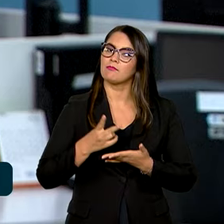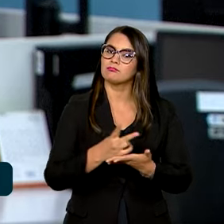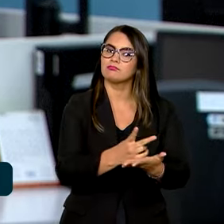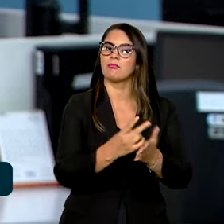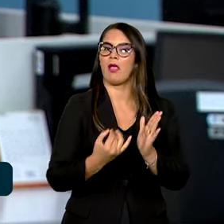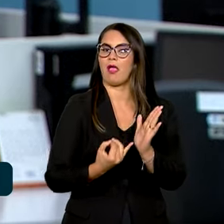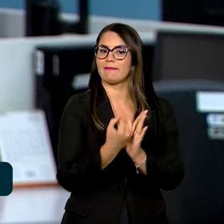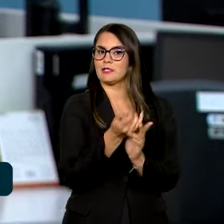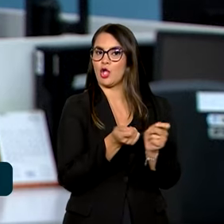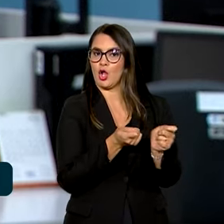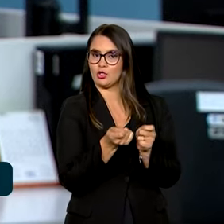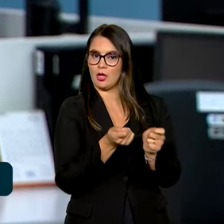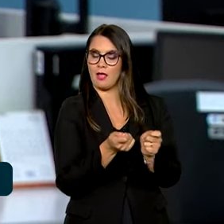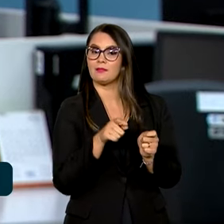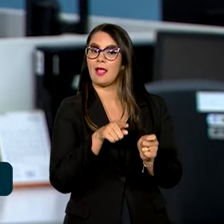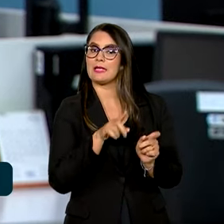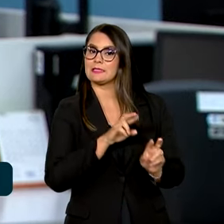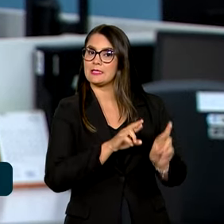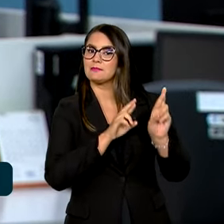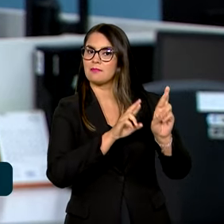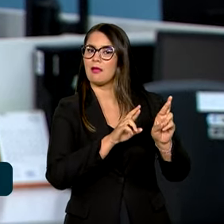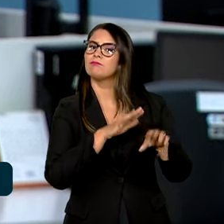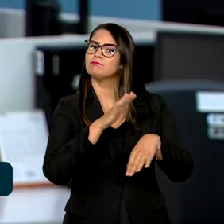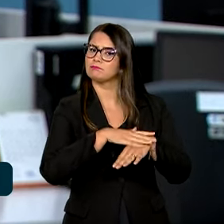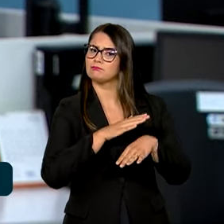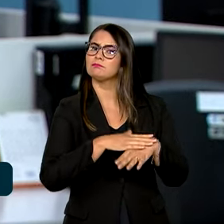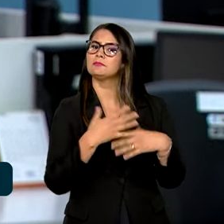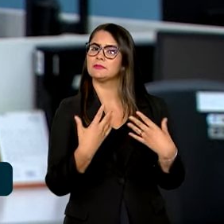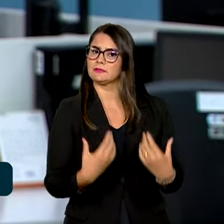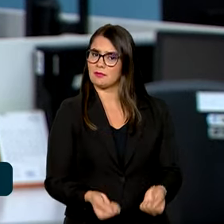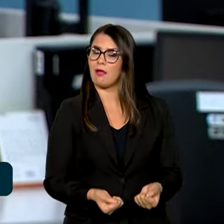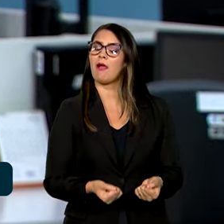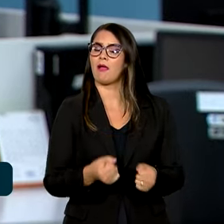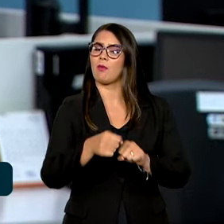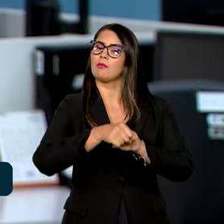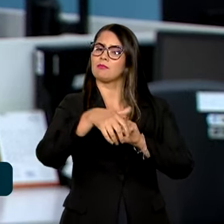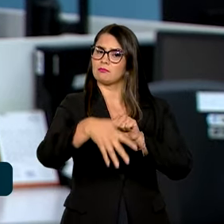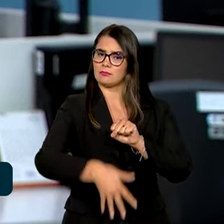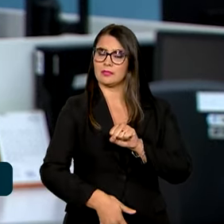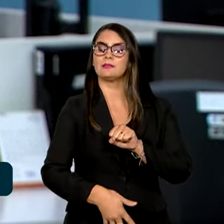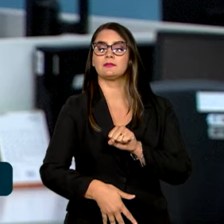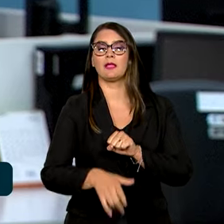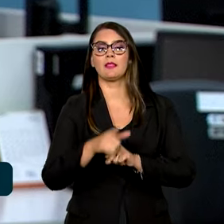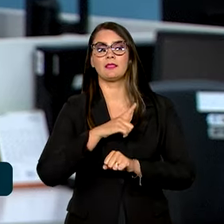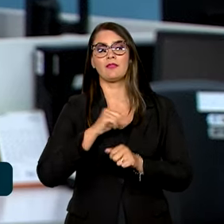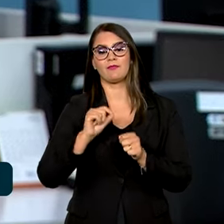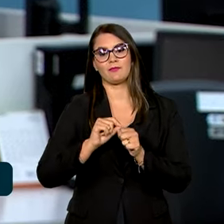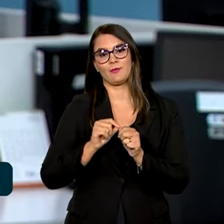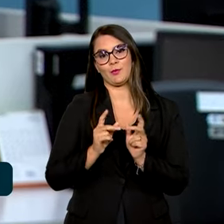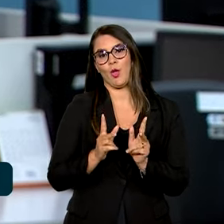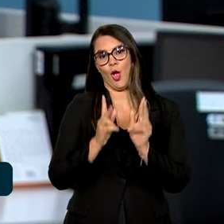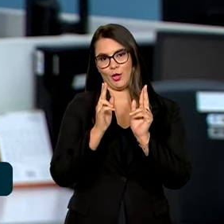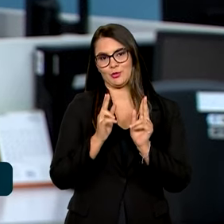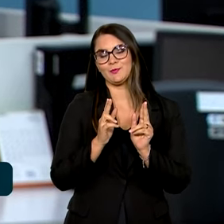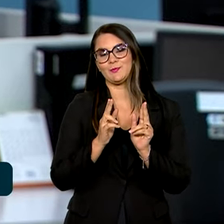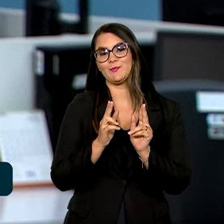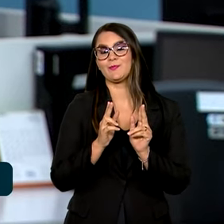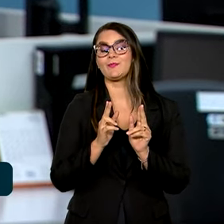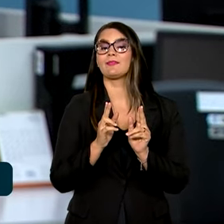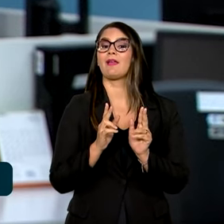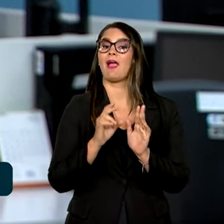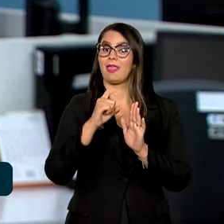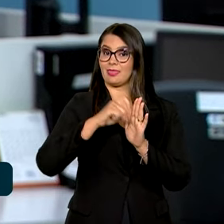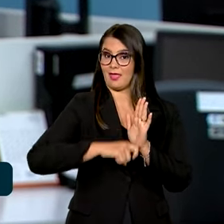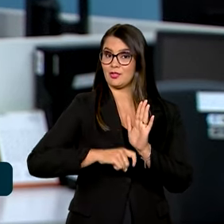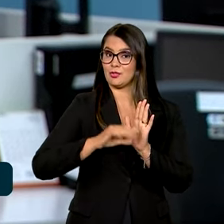inflação sob controle. E essa expectativa autoriza, então, tecnicamente, o Banco Central a ter feito esse corte. Bom, uma taxa básica de juros